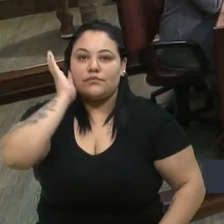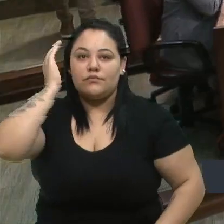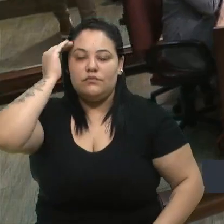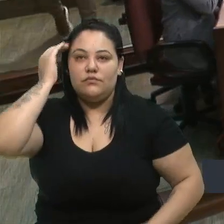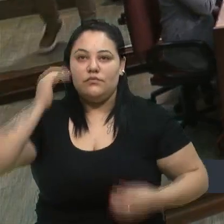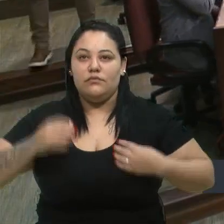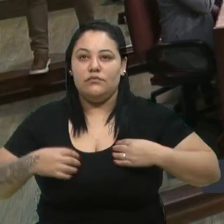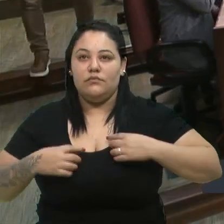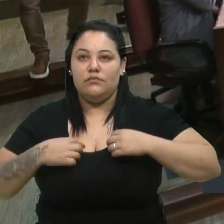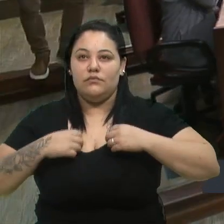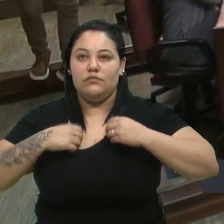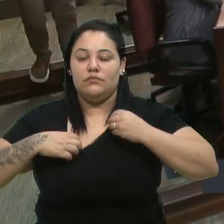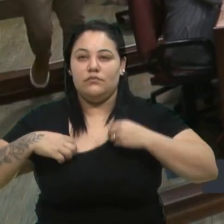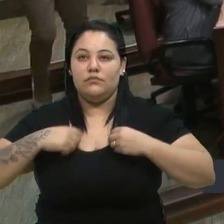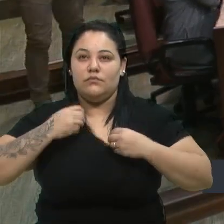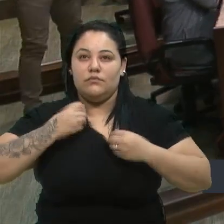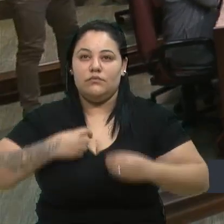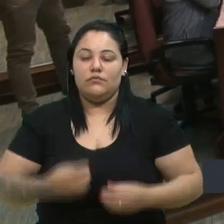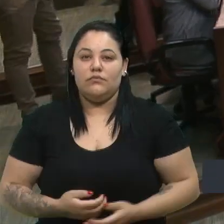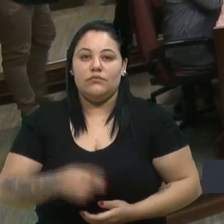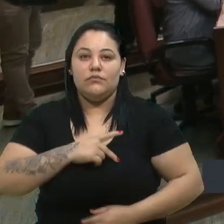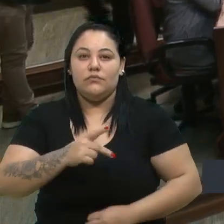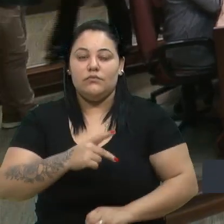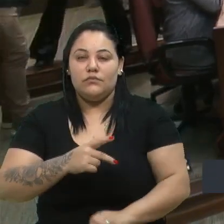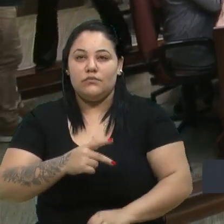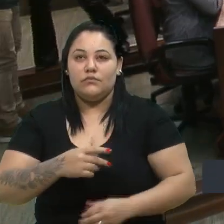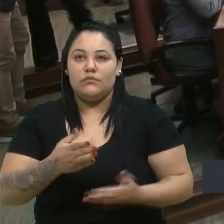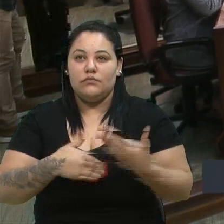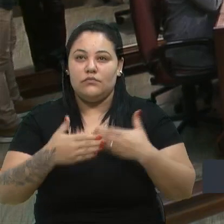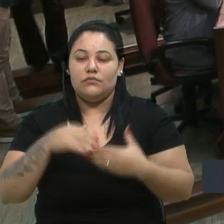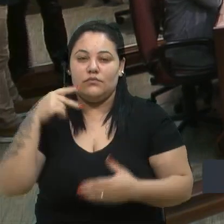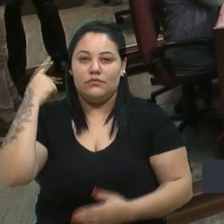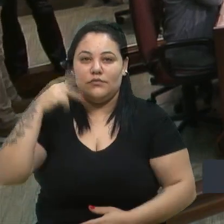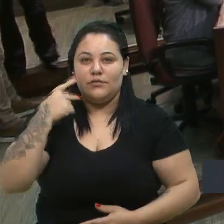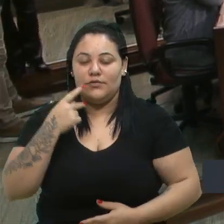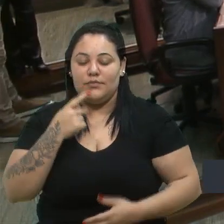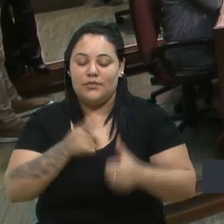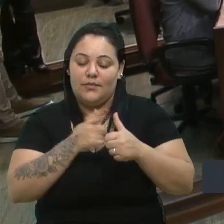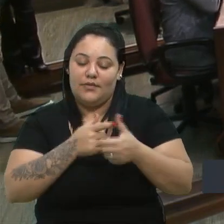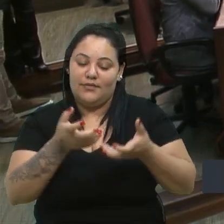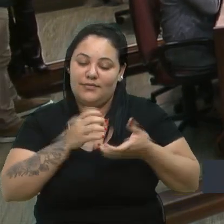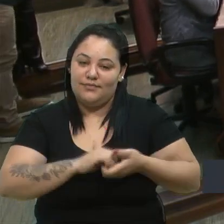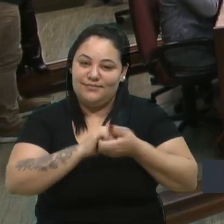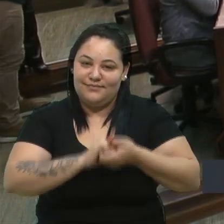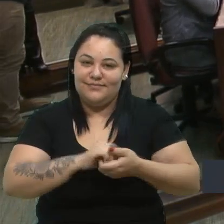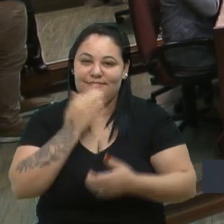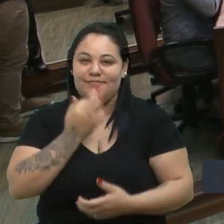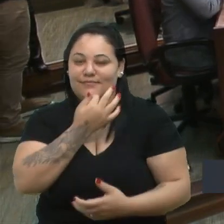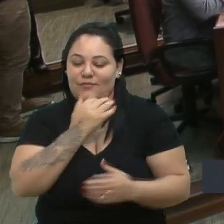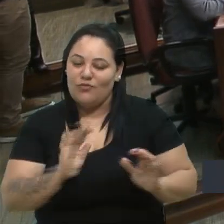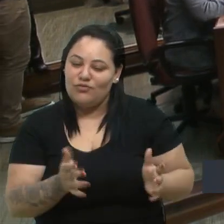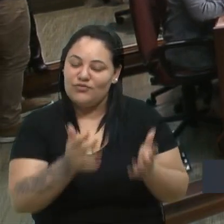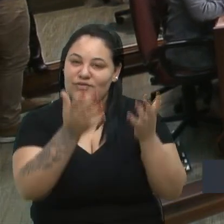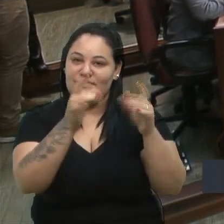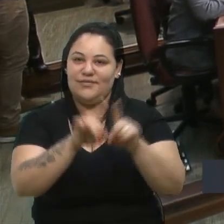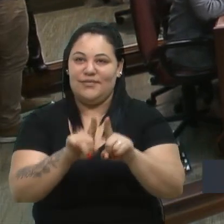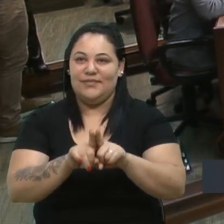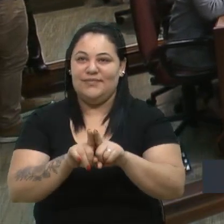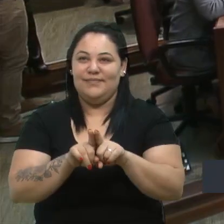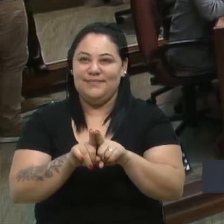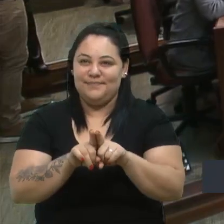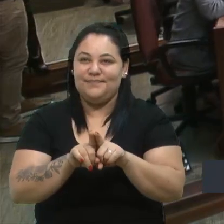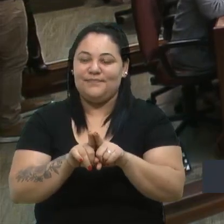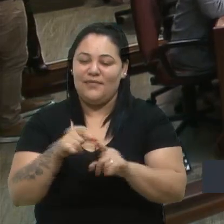Senhor Presidente, senhoras vereadores, senhores vereadores, primeiramente cumprimentar a vereadora Tati pela mobilização, acho